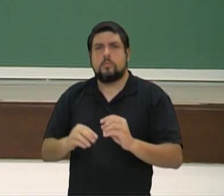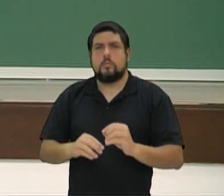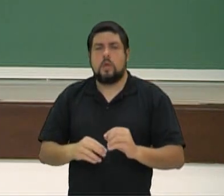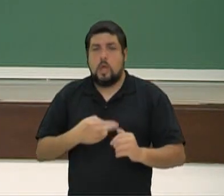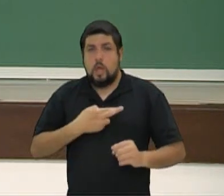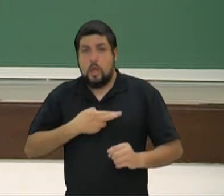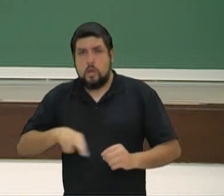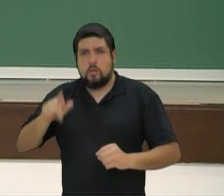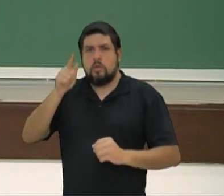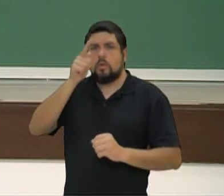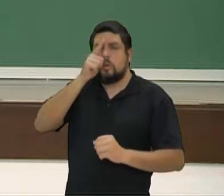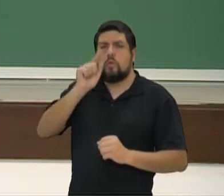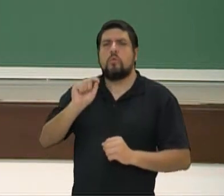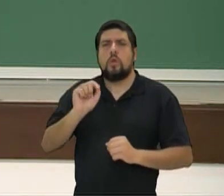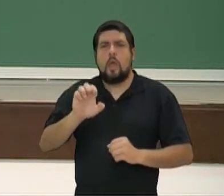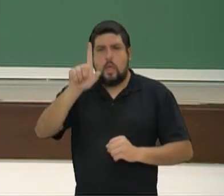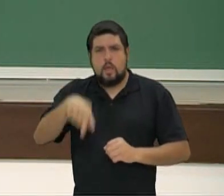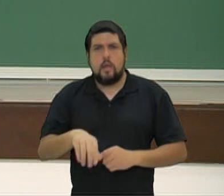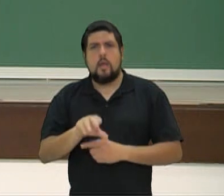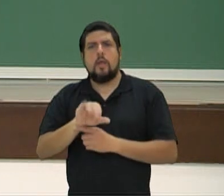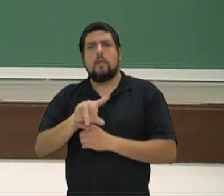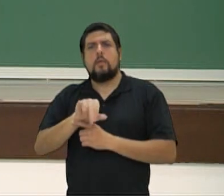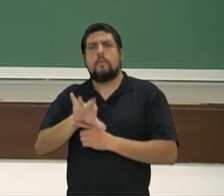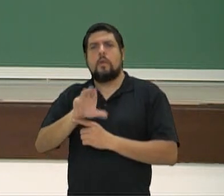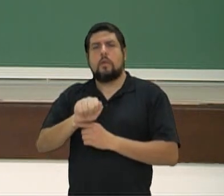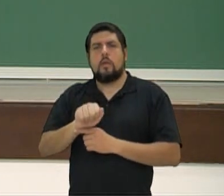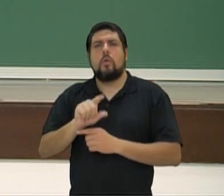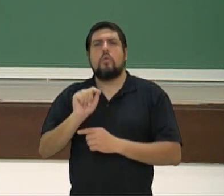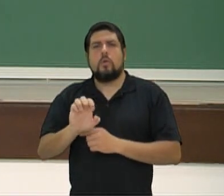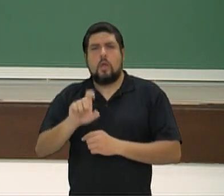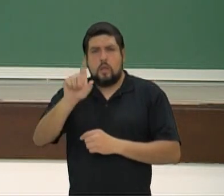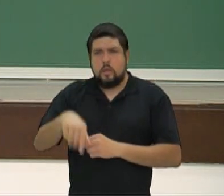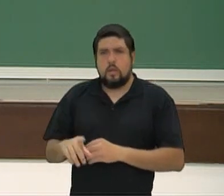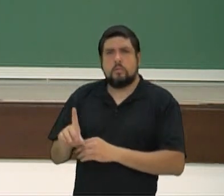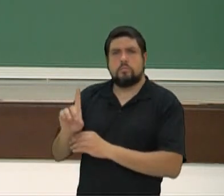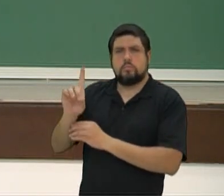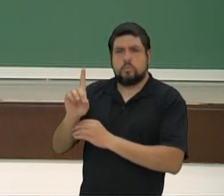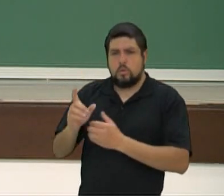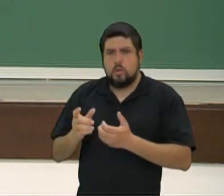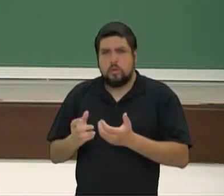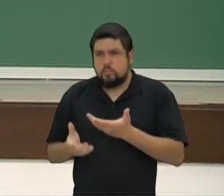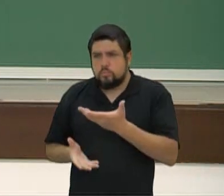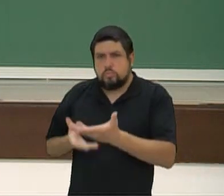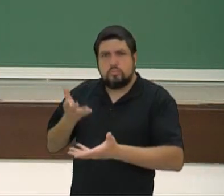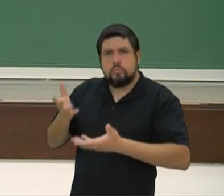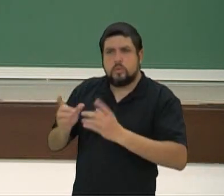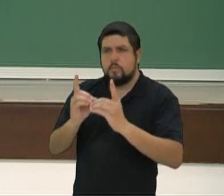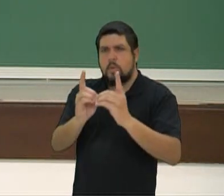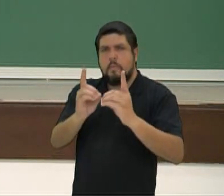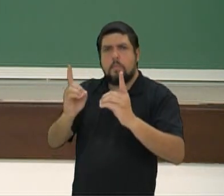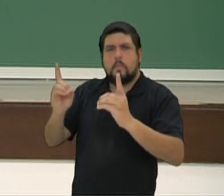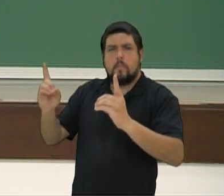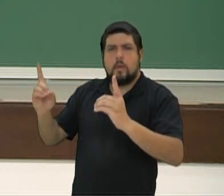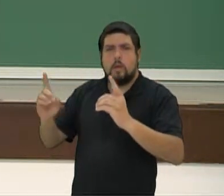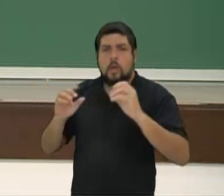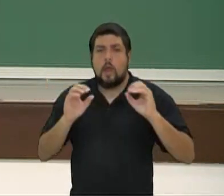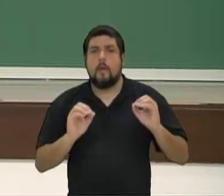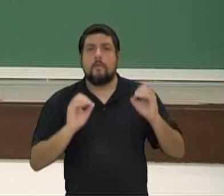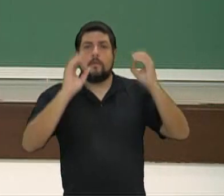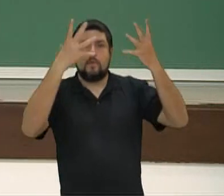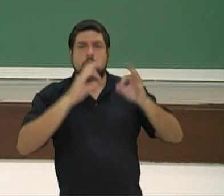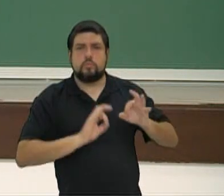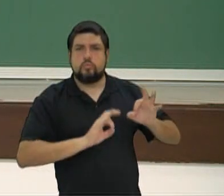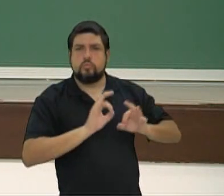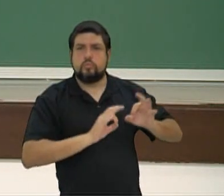uma religião cívica, relacionada diretamente ao patrono e a eventos, festas, comemorações ao